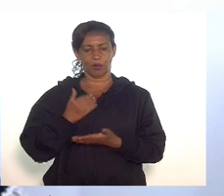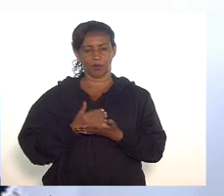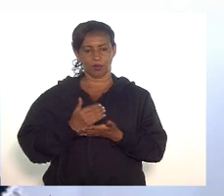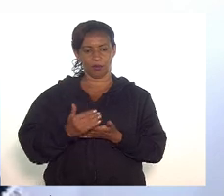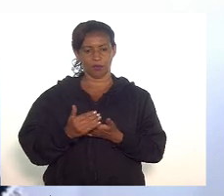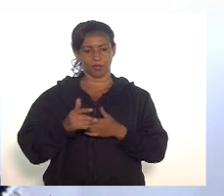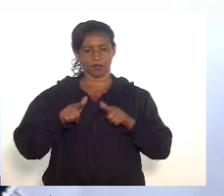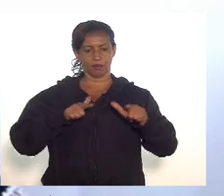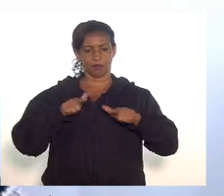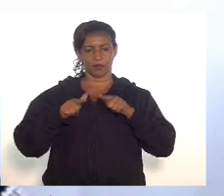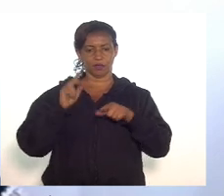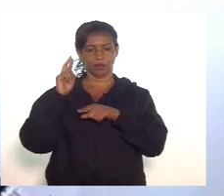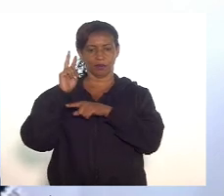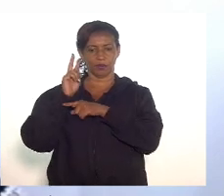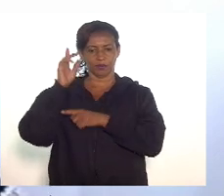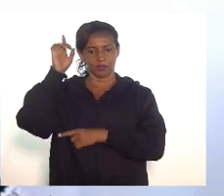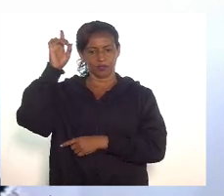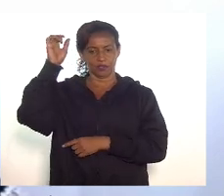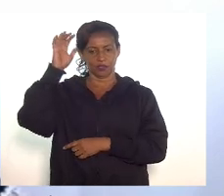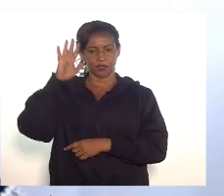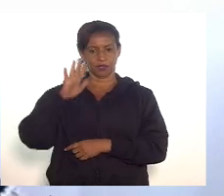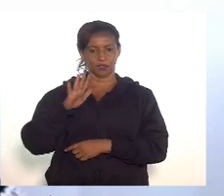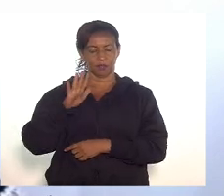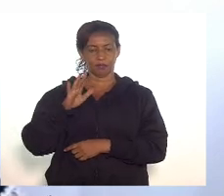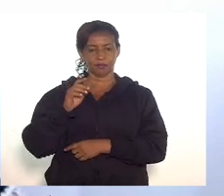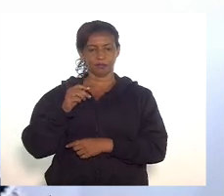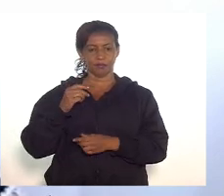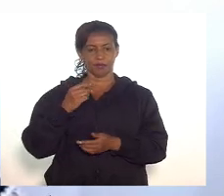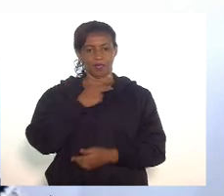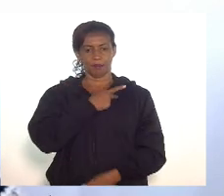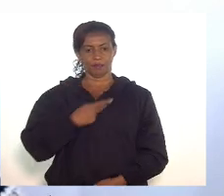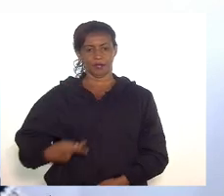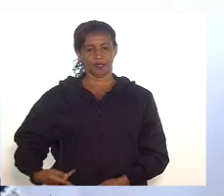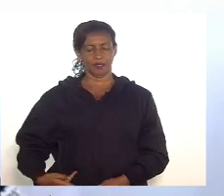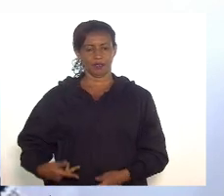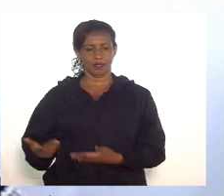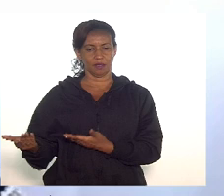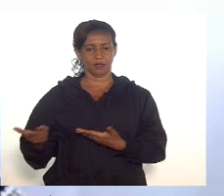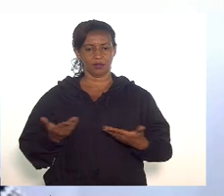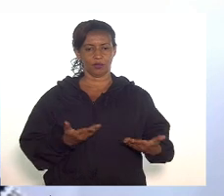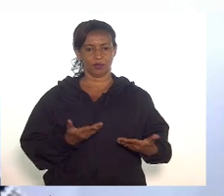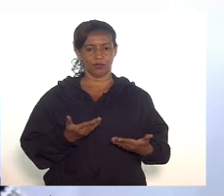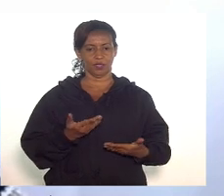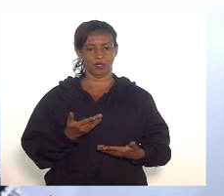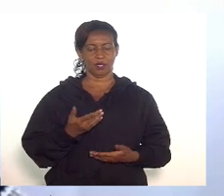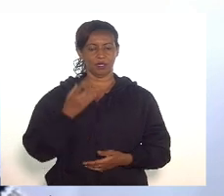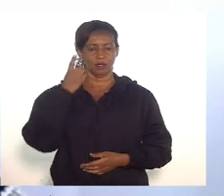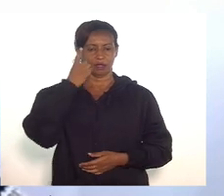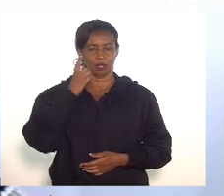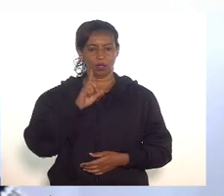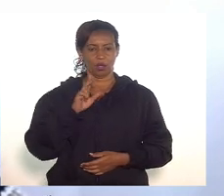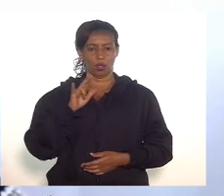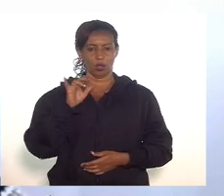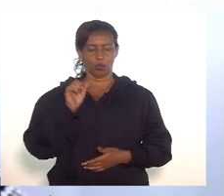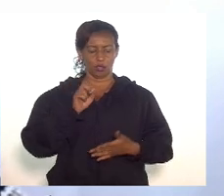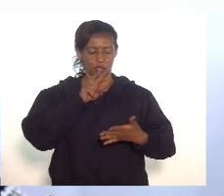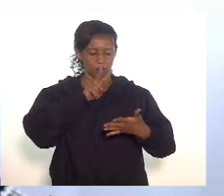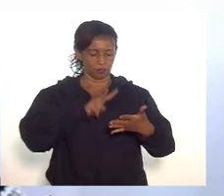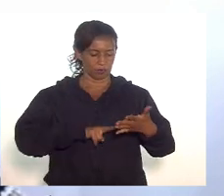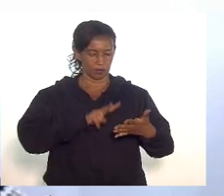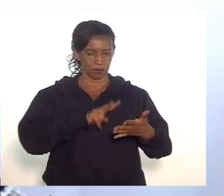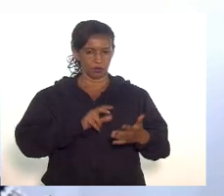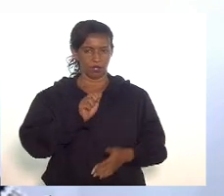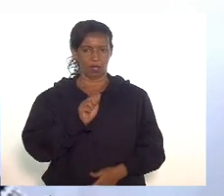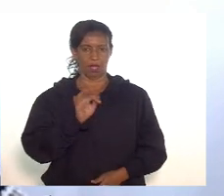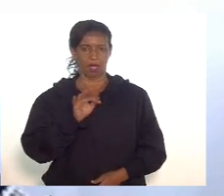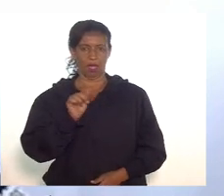os trabalhos. Está aberta a sessão, a presidência convida o senhor deputado Luiz Paulo para fazer a leitura da ata